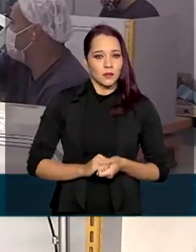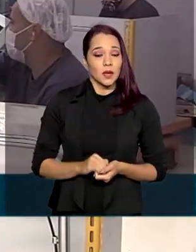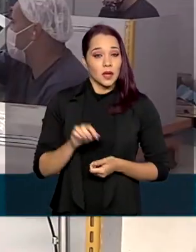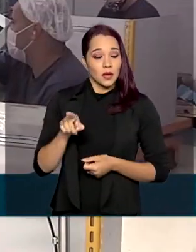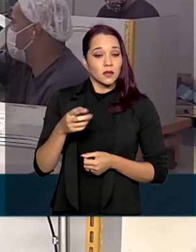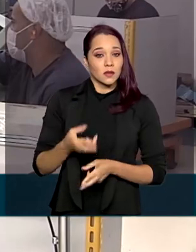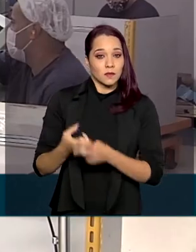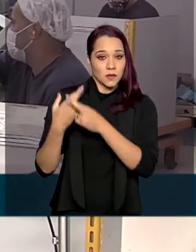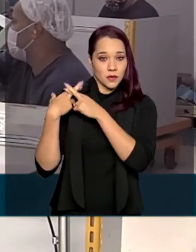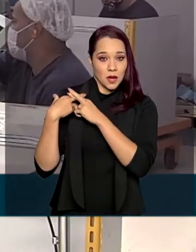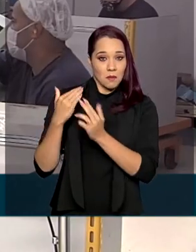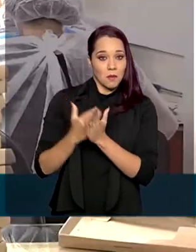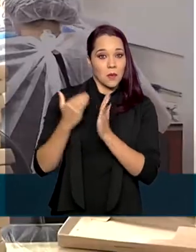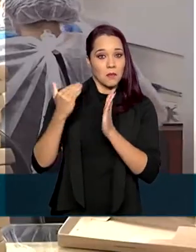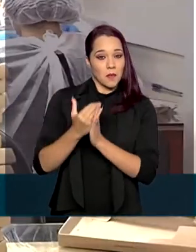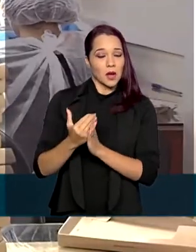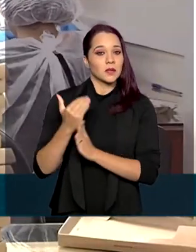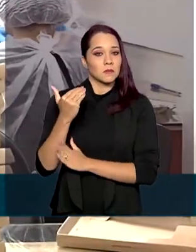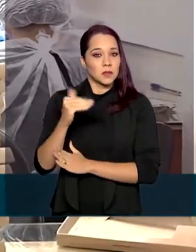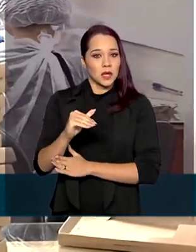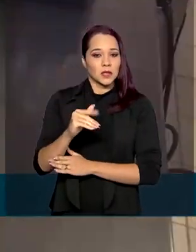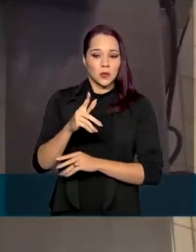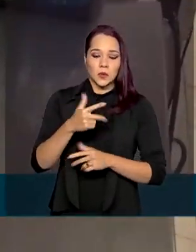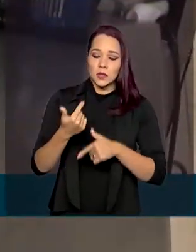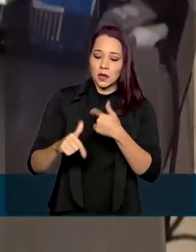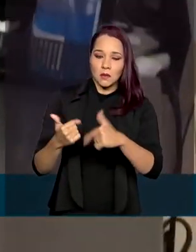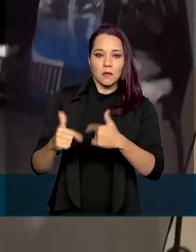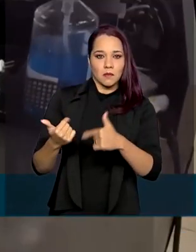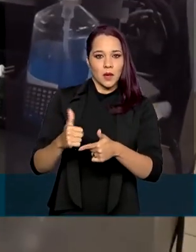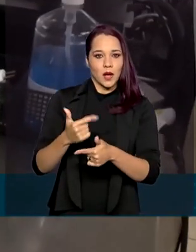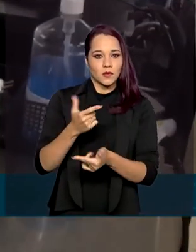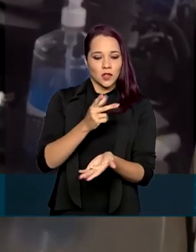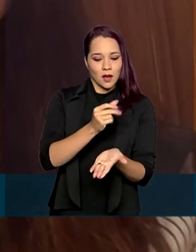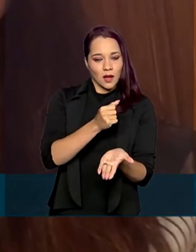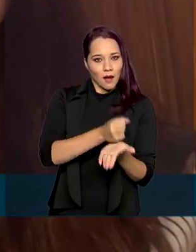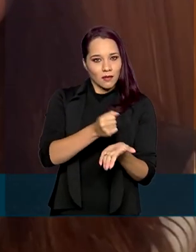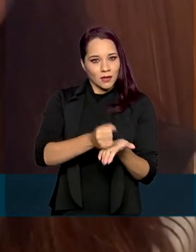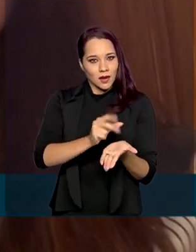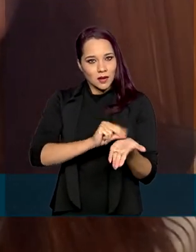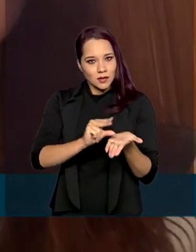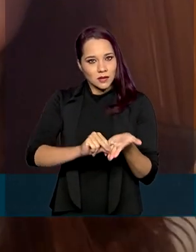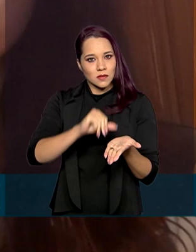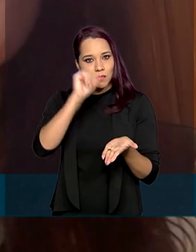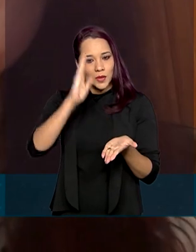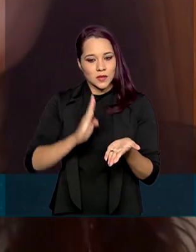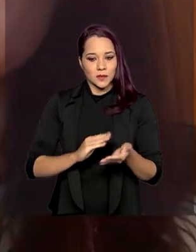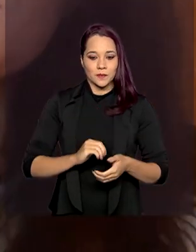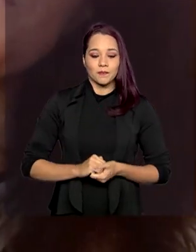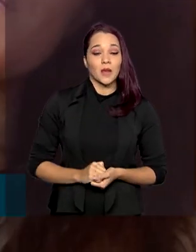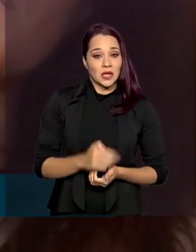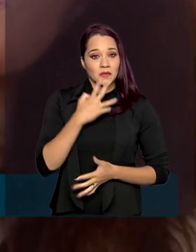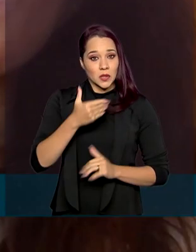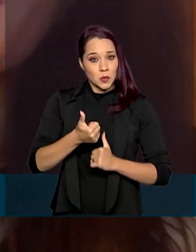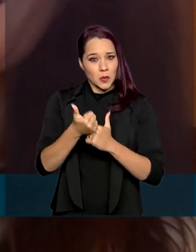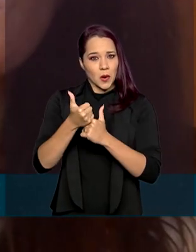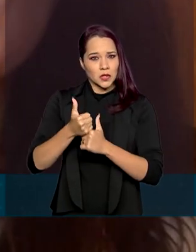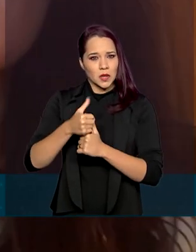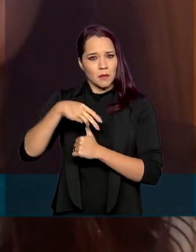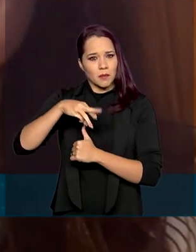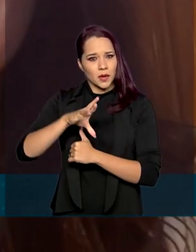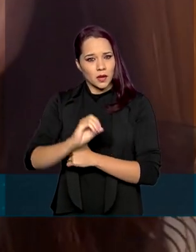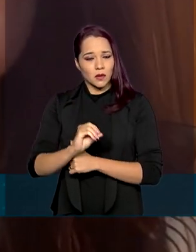responsáveis por mais da metade dos empregos formais no país. A gente fala de suporte a micro e pequenas empresas,